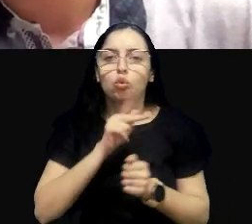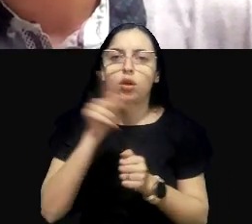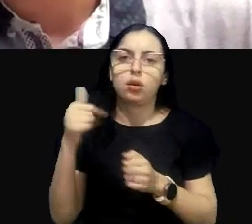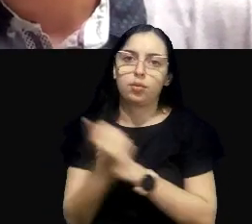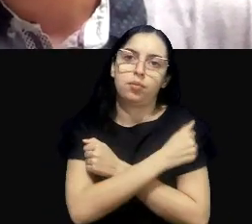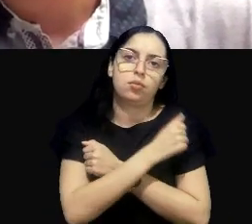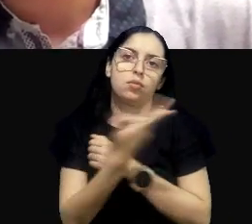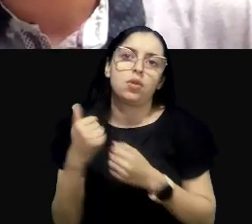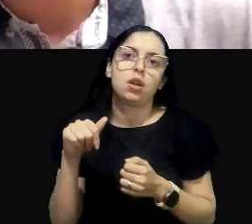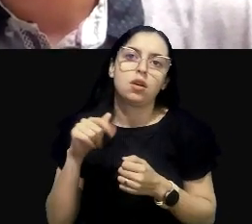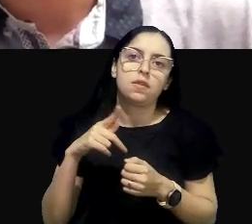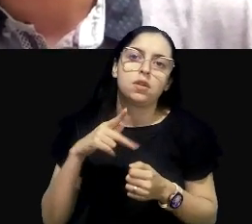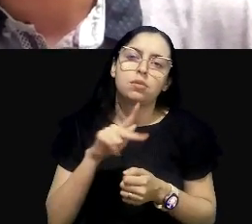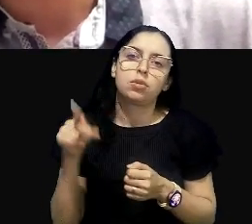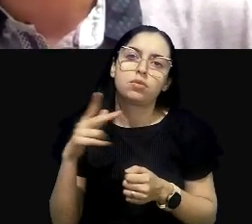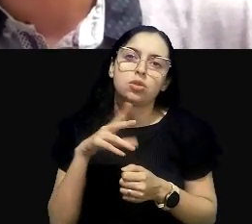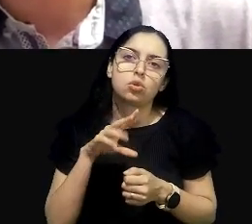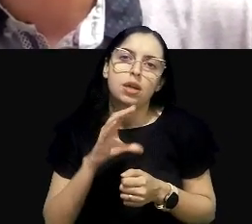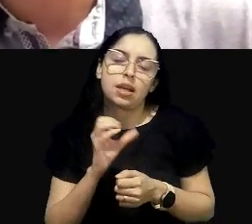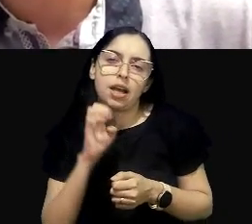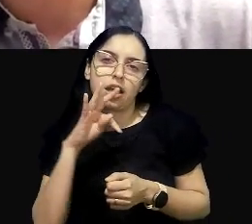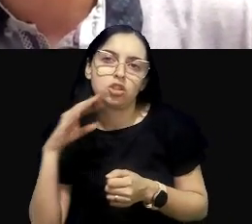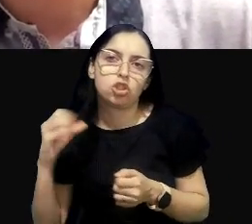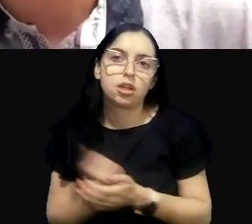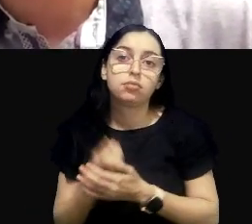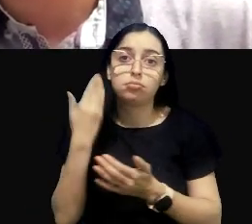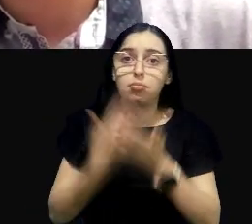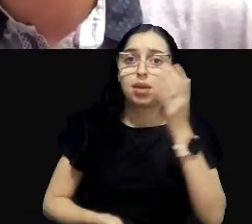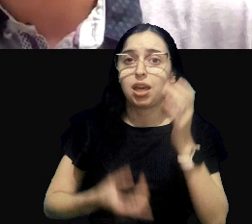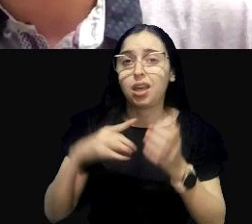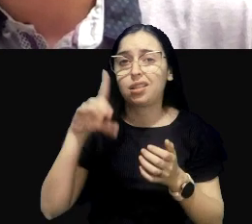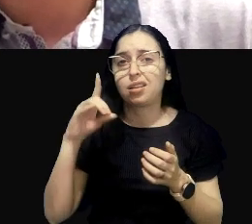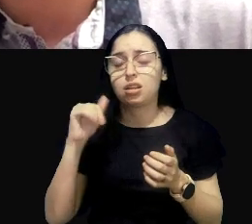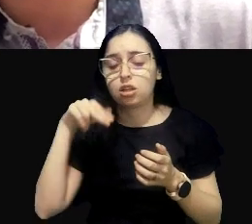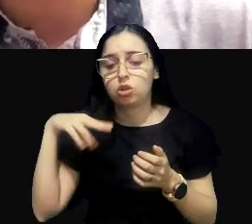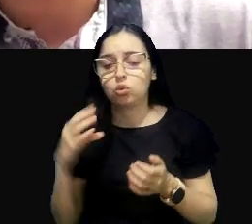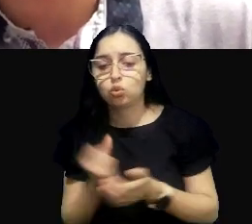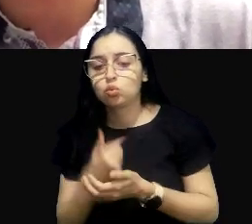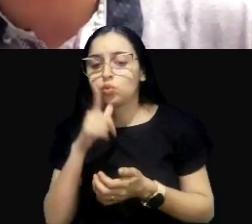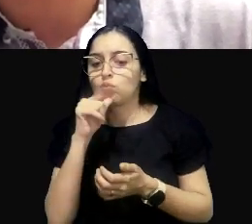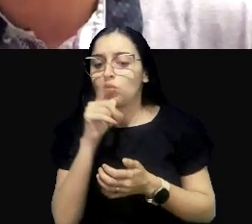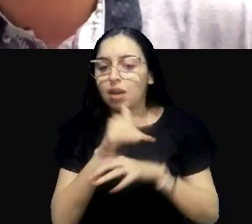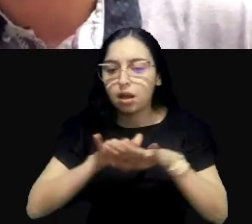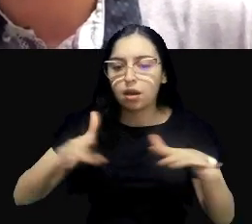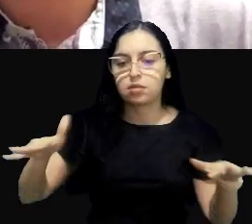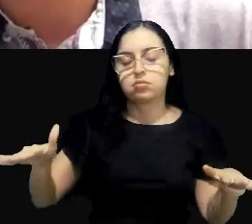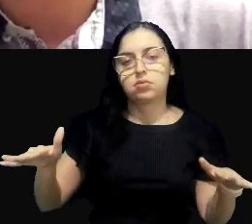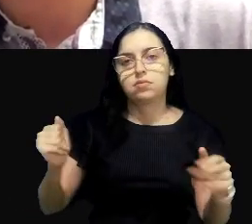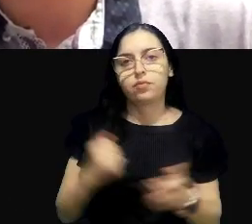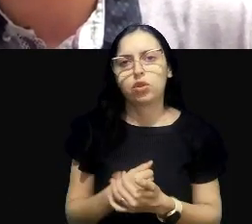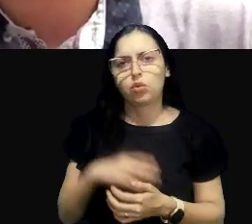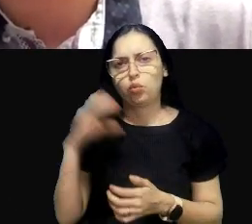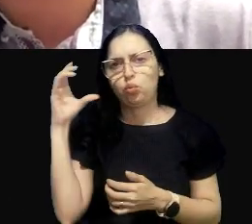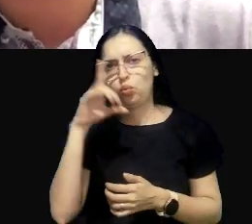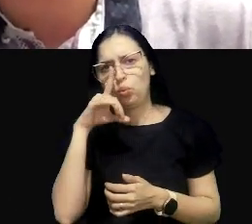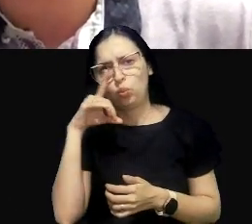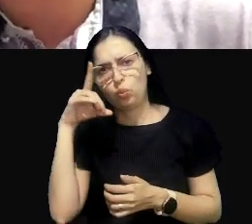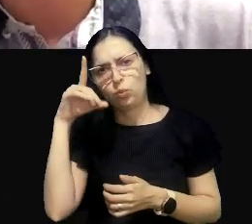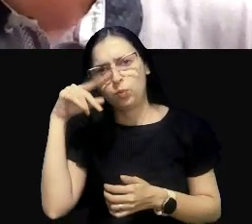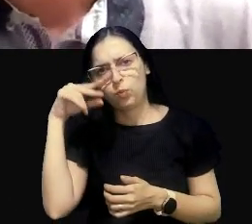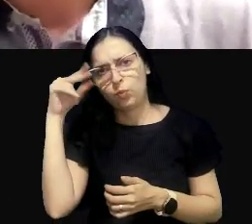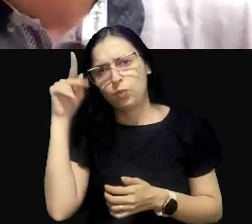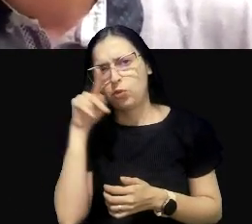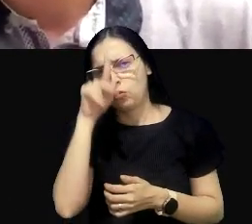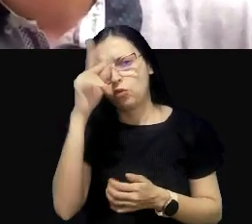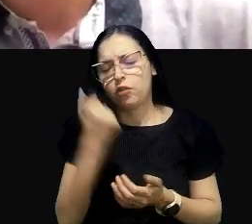são os danos ambientais e, particularmente, aqui os danos ambientais para cursos d'água fortemente antropizados. Então, o que eu quero dizer com